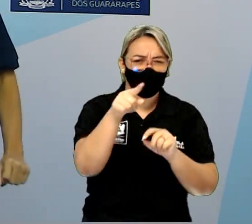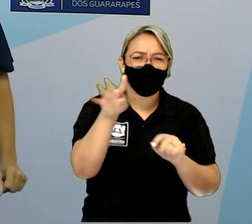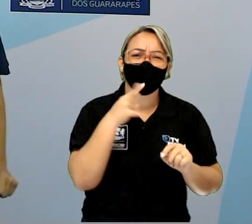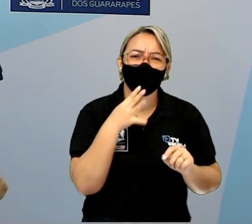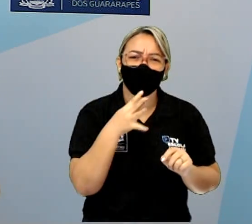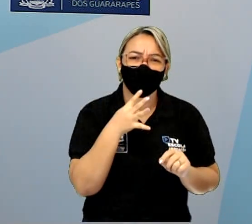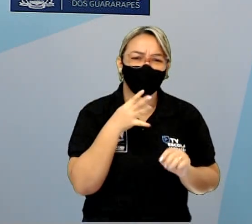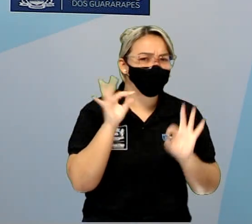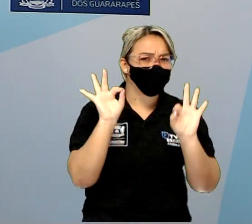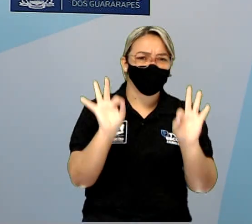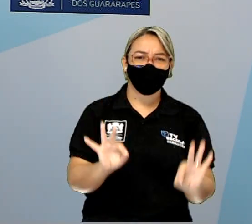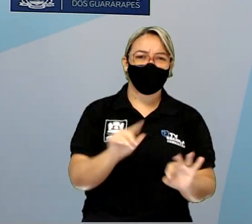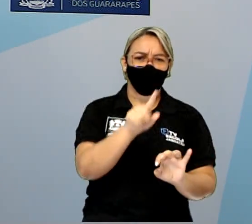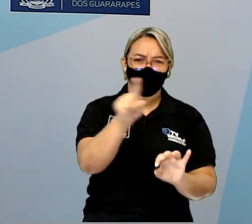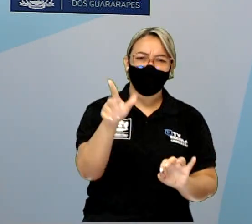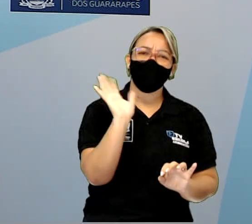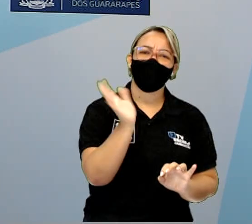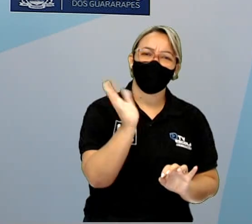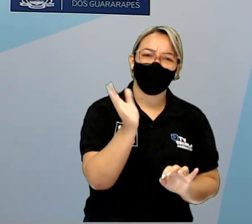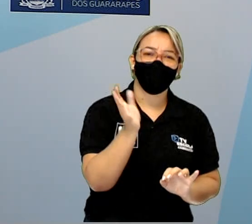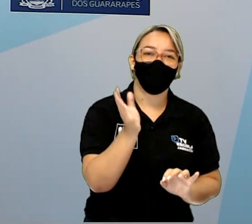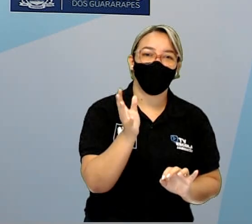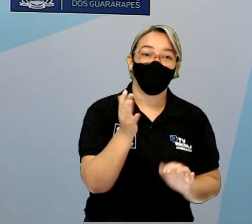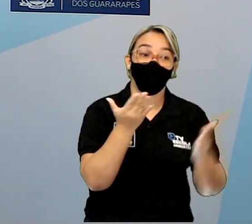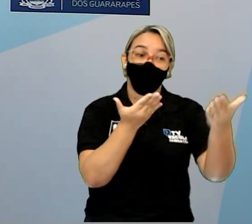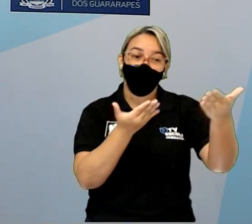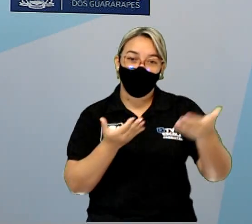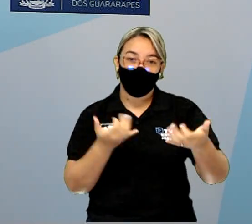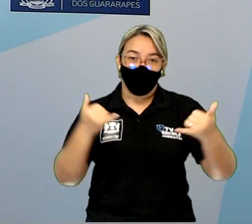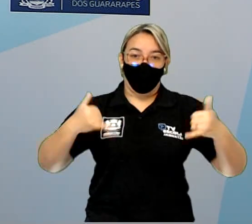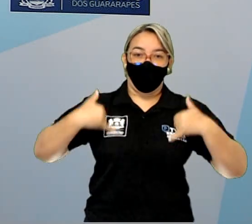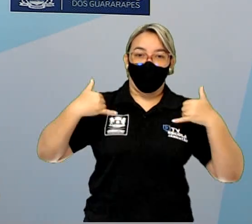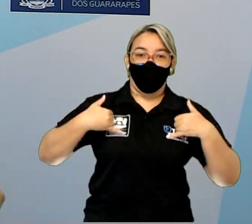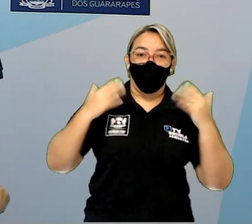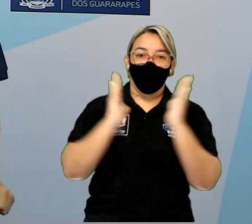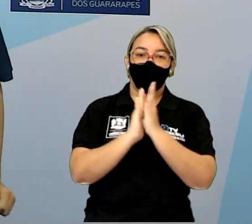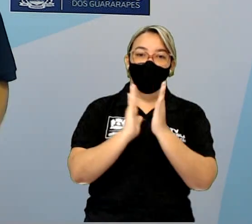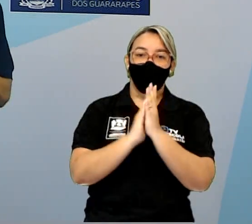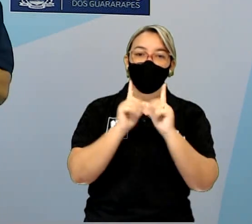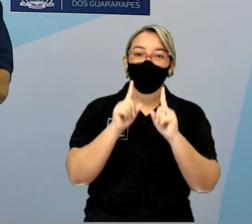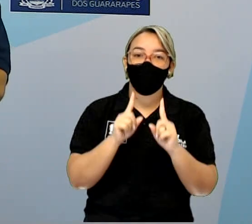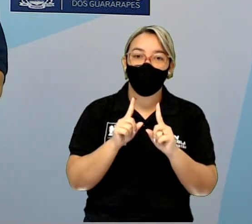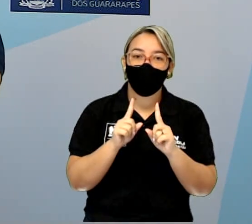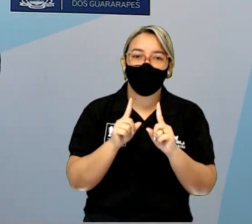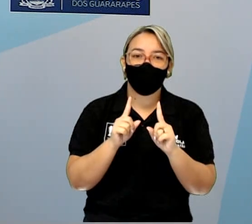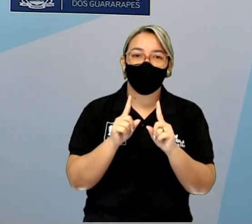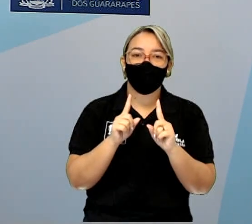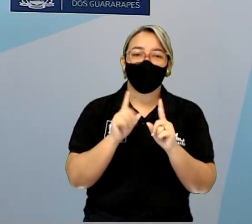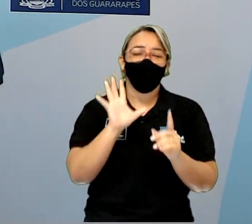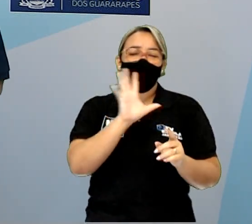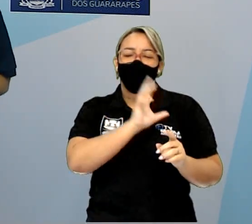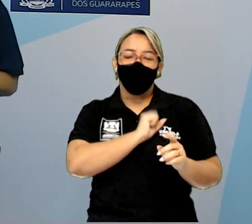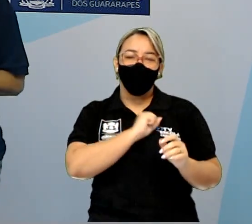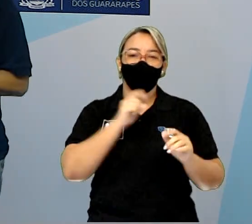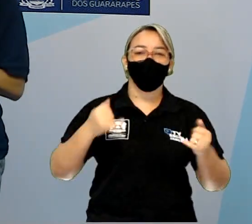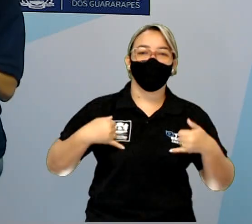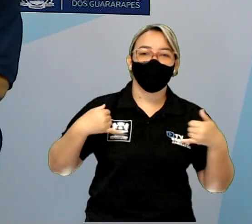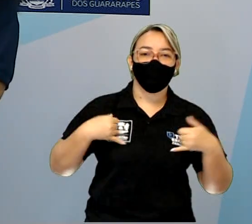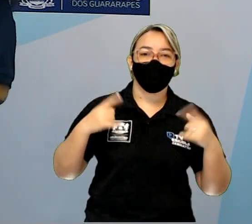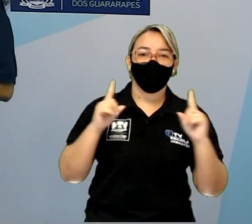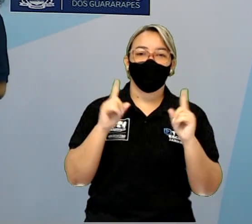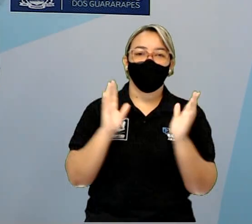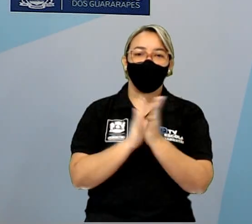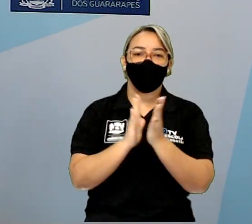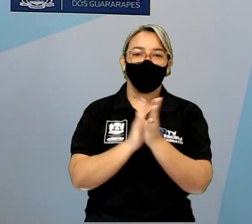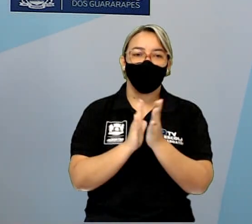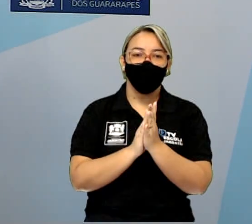Eu tenho certeza que vocês já receberam um convite de aniversário. Eu amo, amo, amo aniversário. Então,